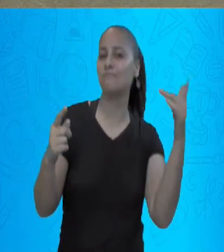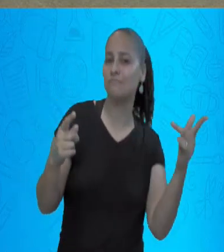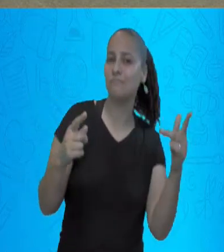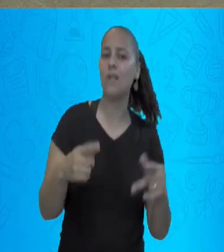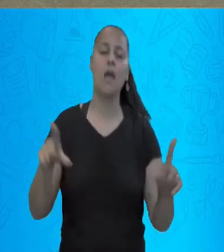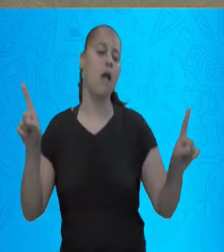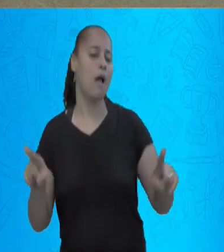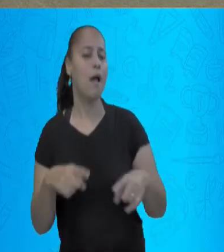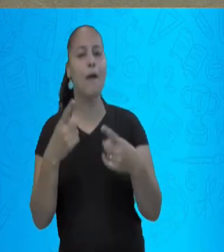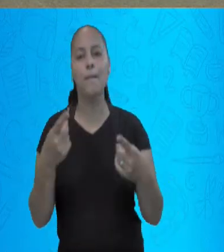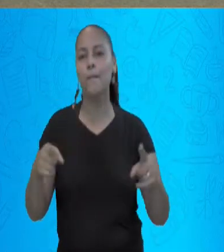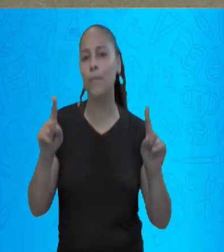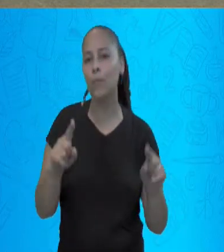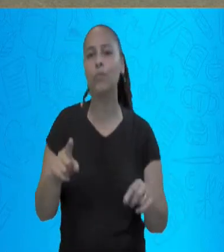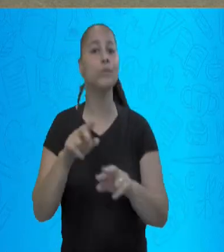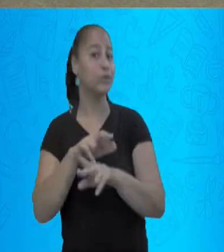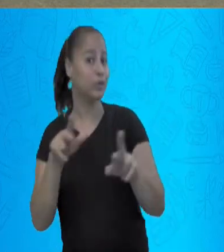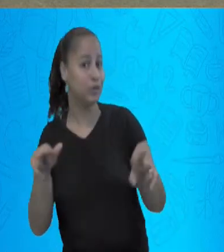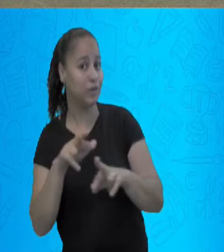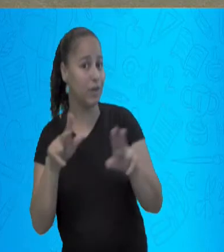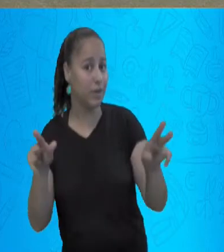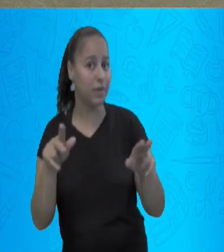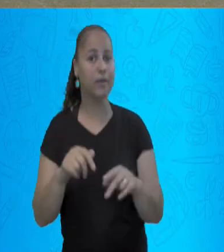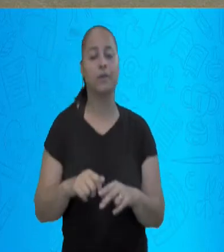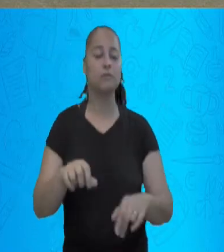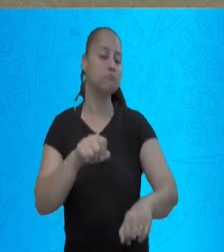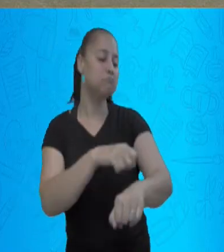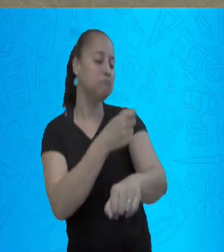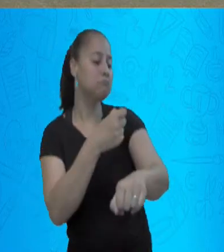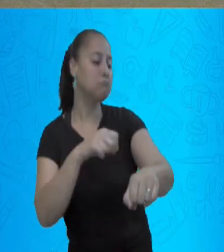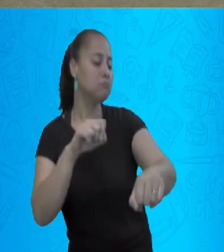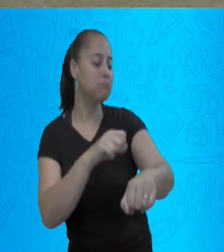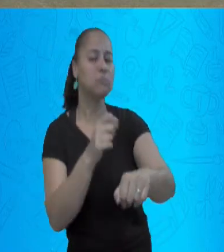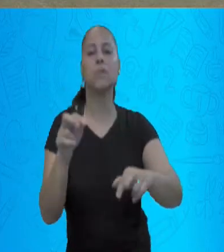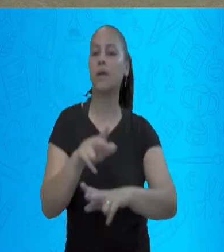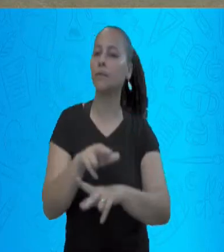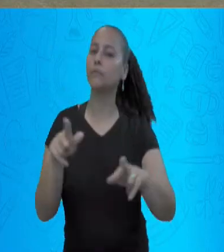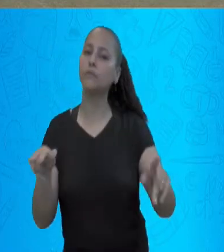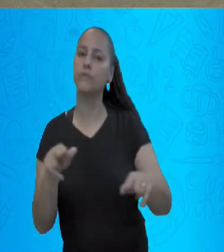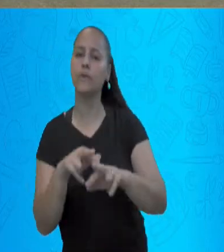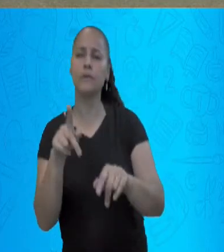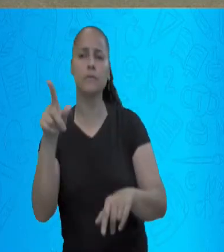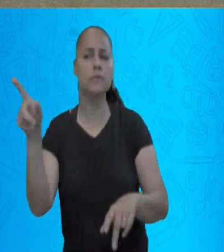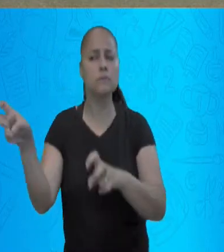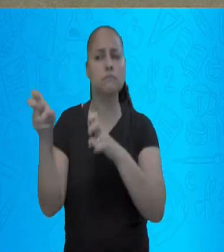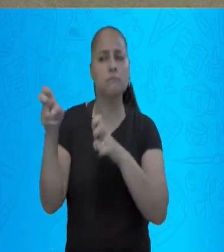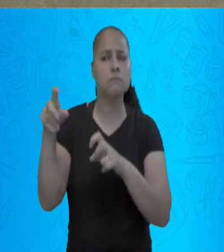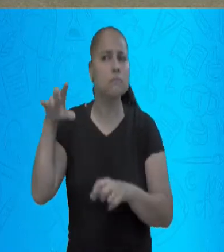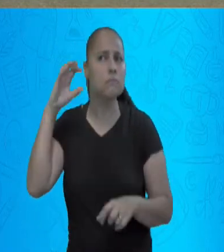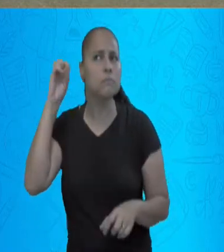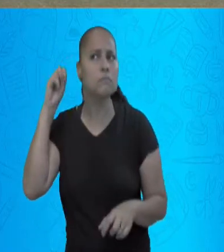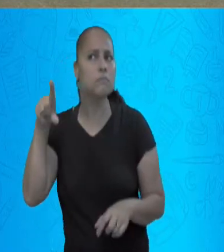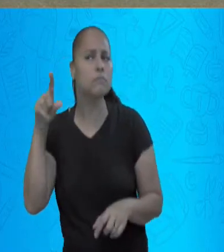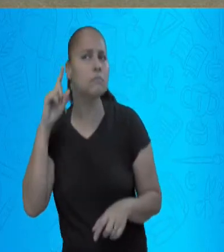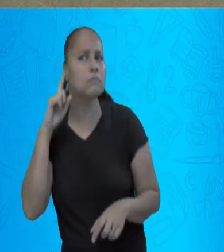a voz, o som do instrumento musical. Você consegue discernir se é bateria ou guitarra.